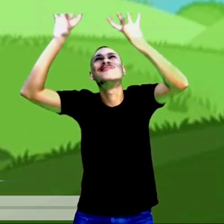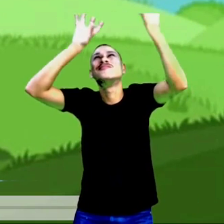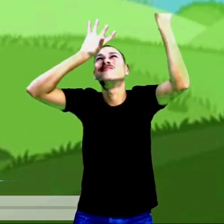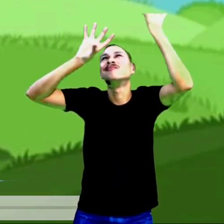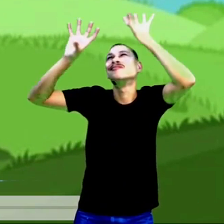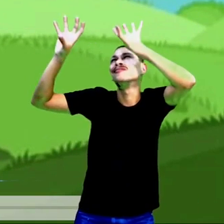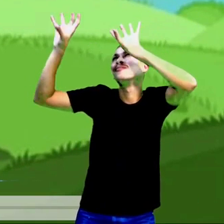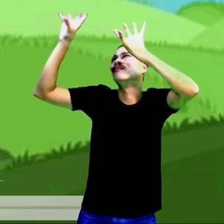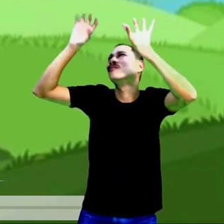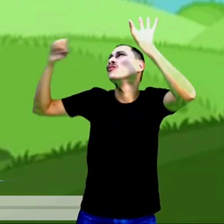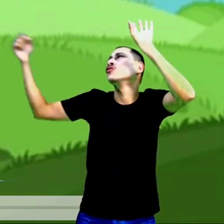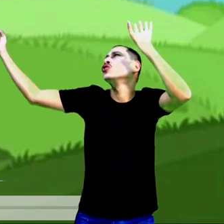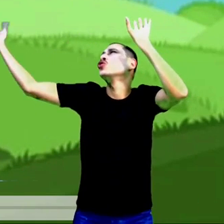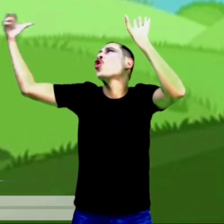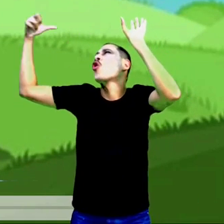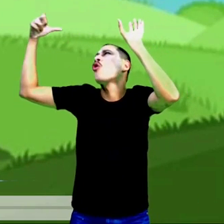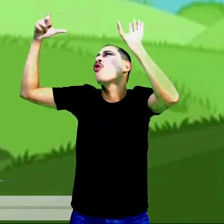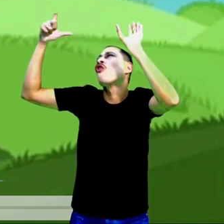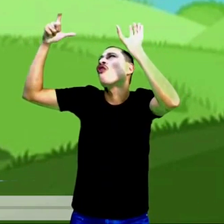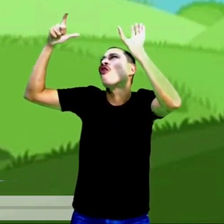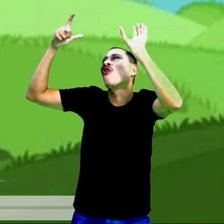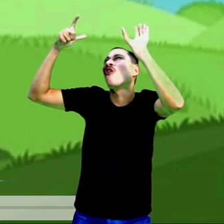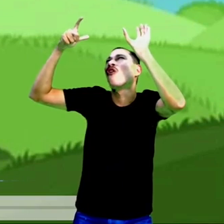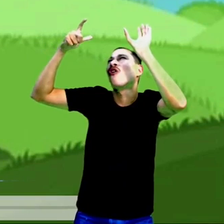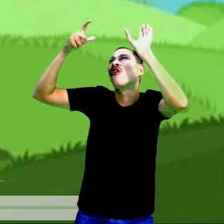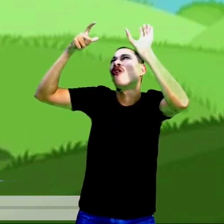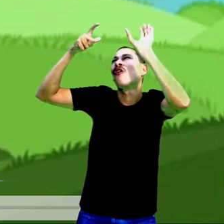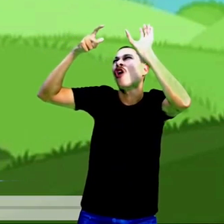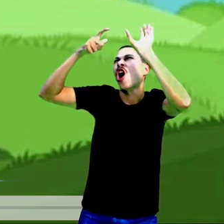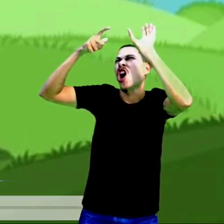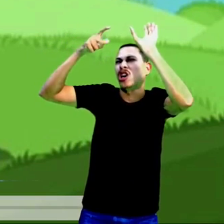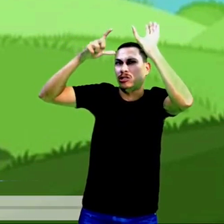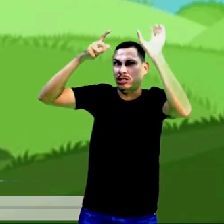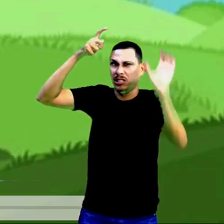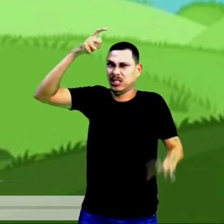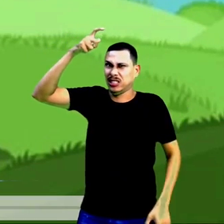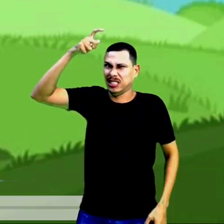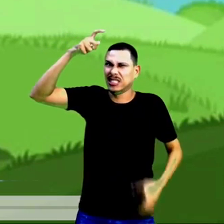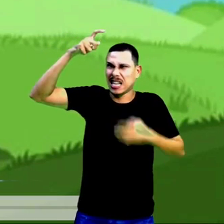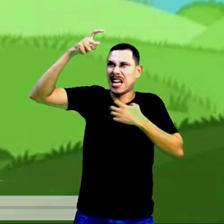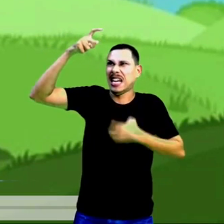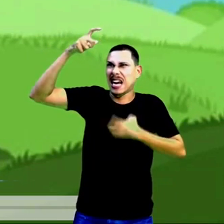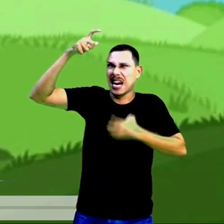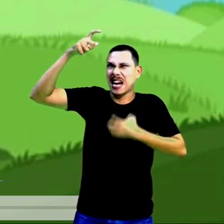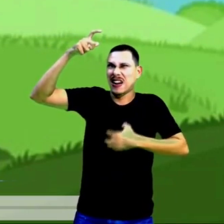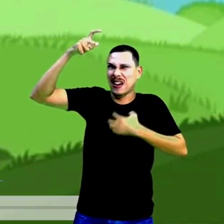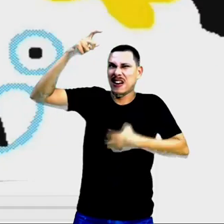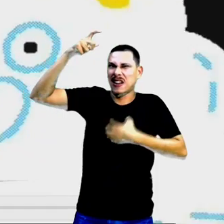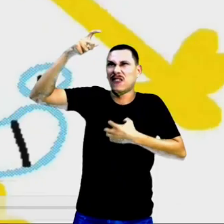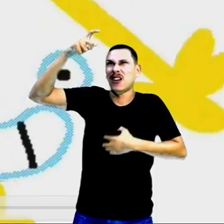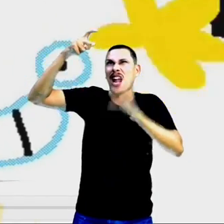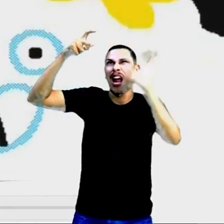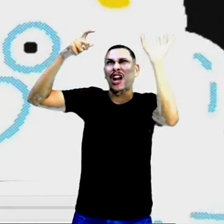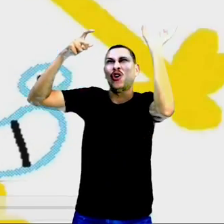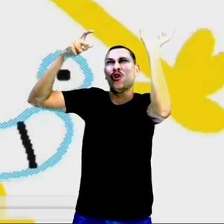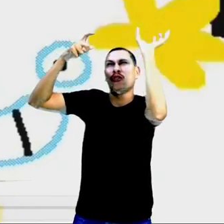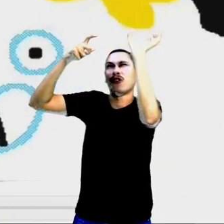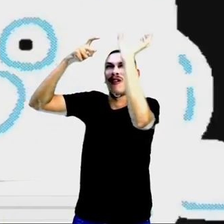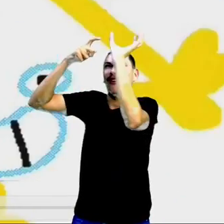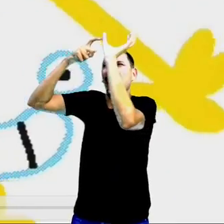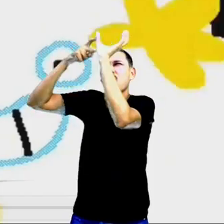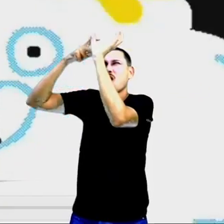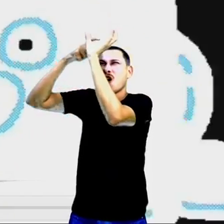aproximou do sol. Ele estava muito mal-humorado e ficou irritado quando a nuvenzinha passou em sua frente.